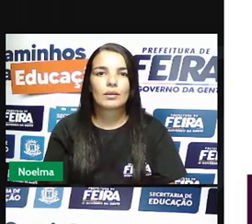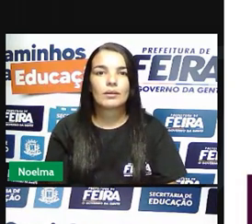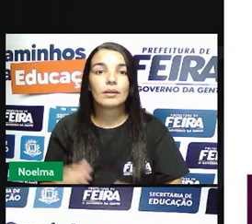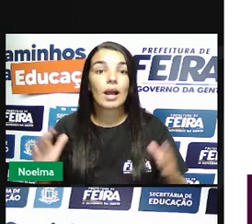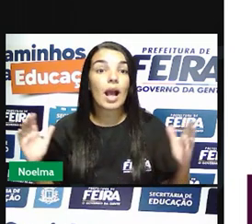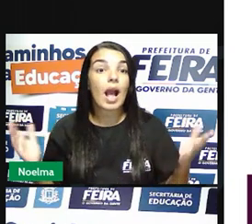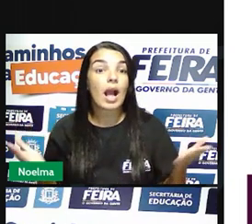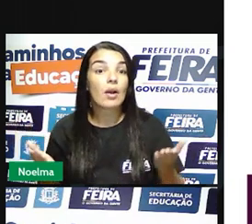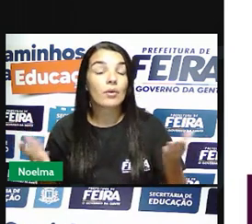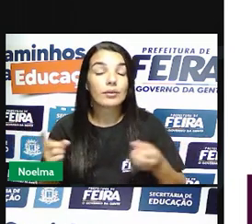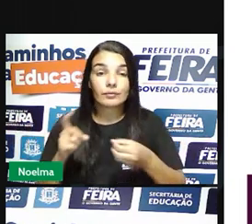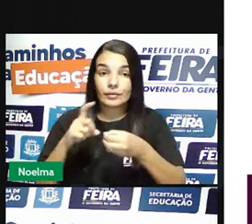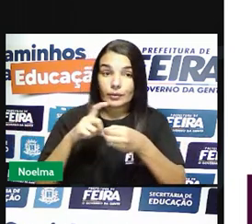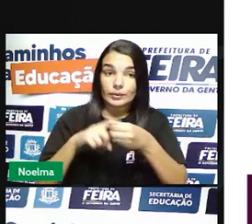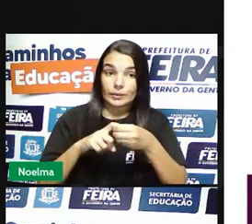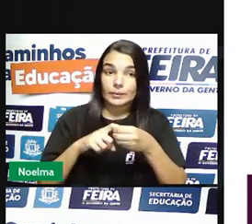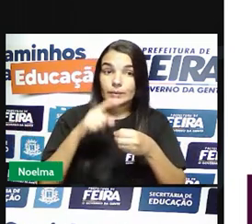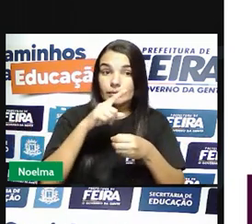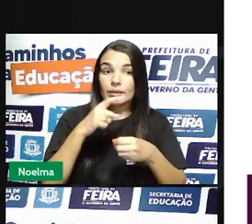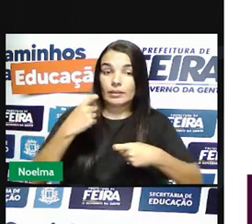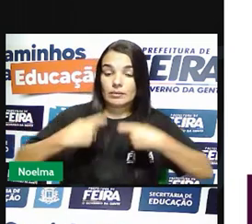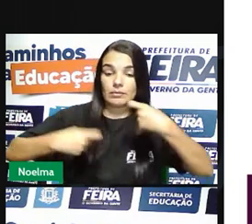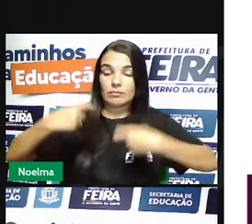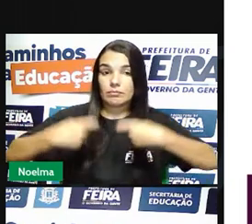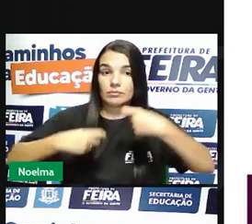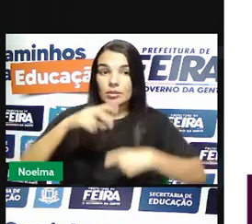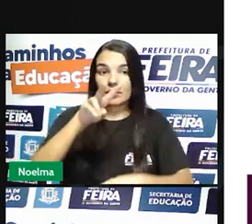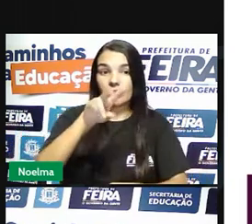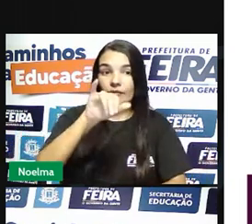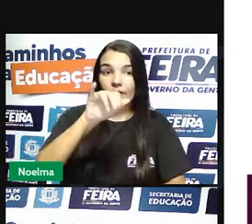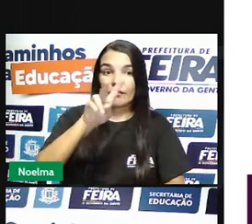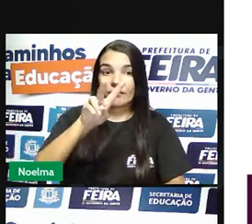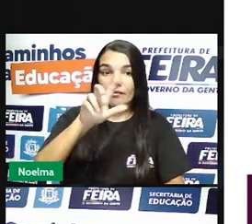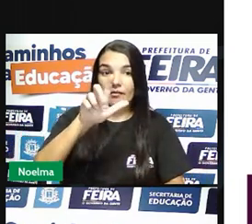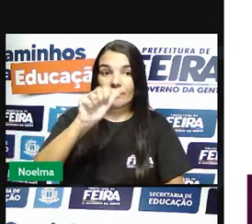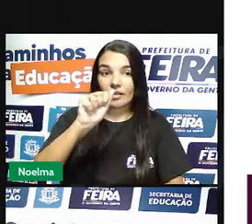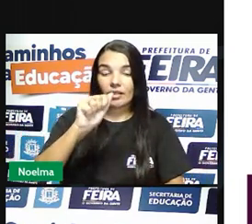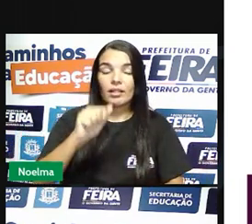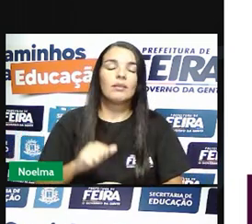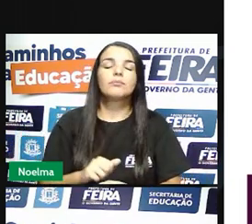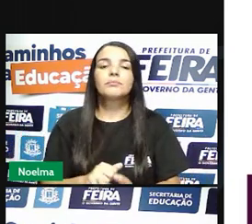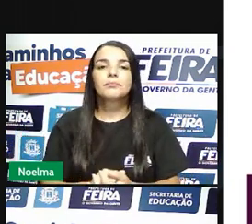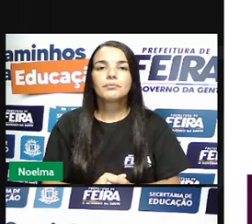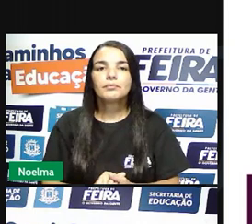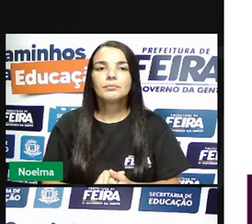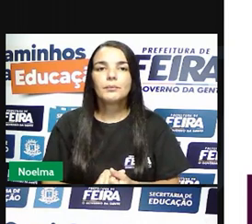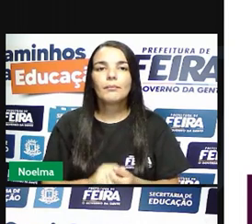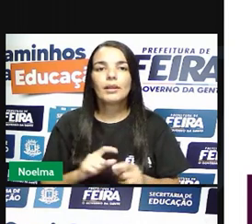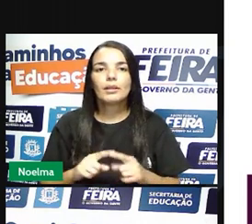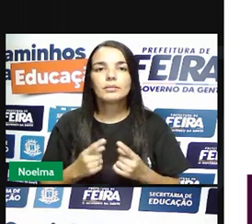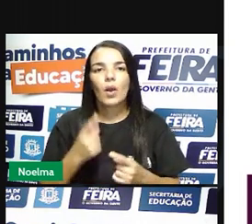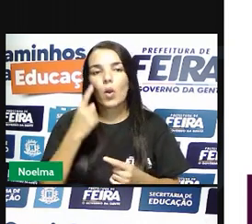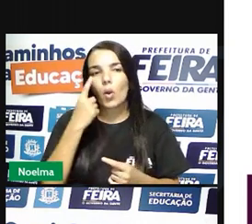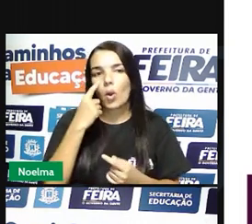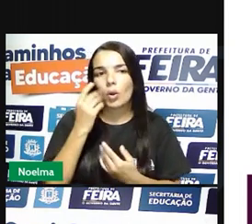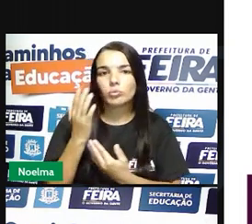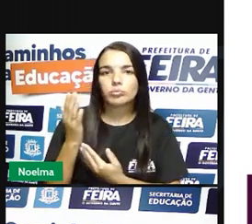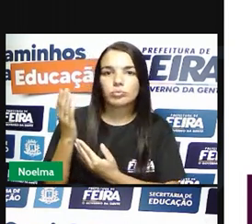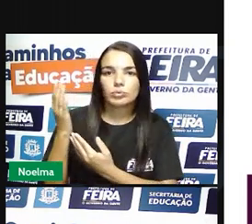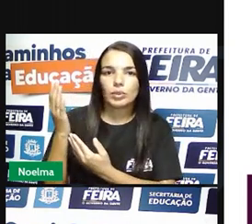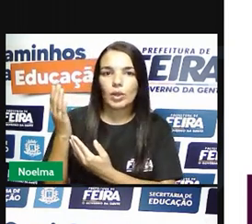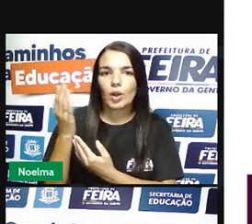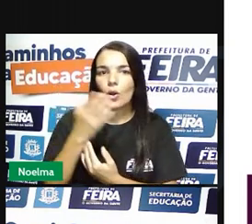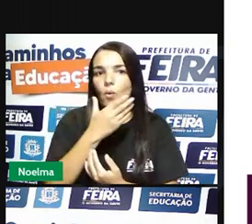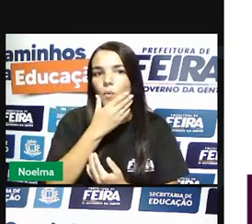E aí voltando para a Revolta de Vila Rica, ou Revolta de Felipe dos Santos, né? Que foi